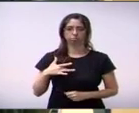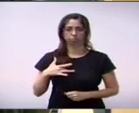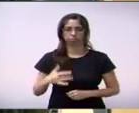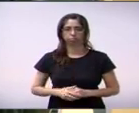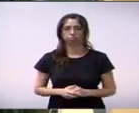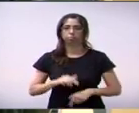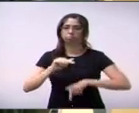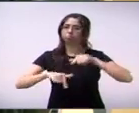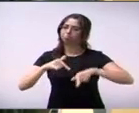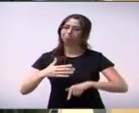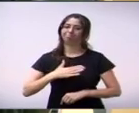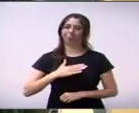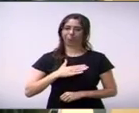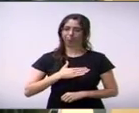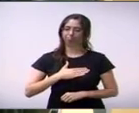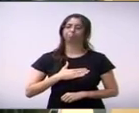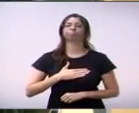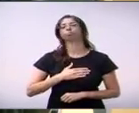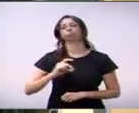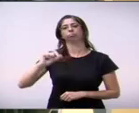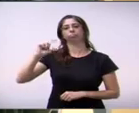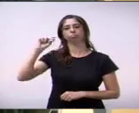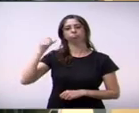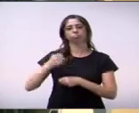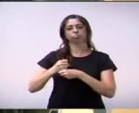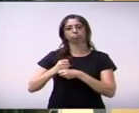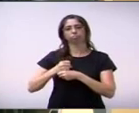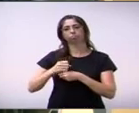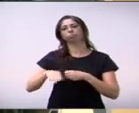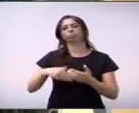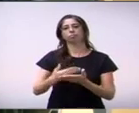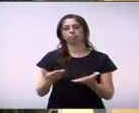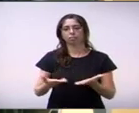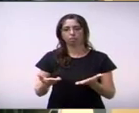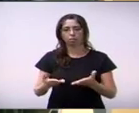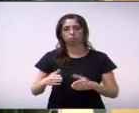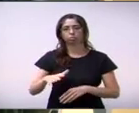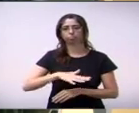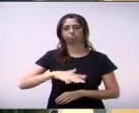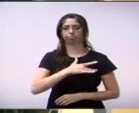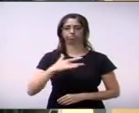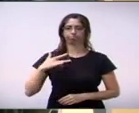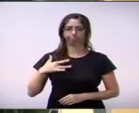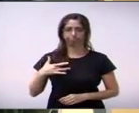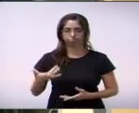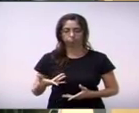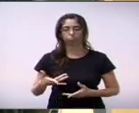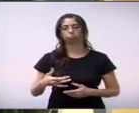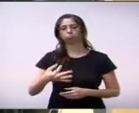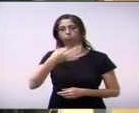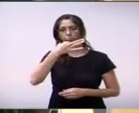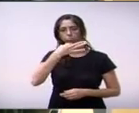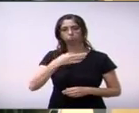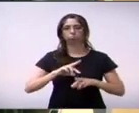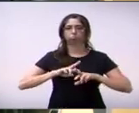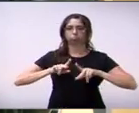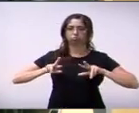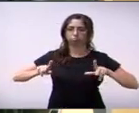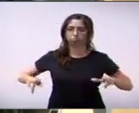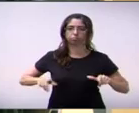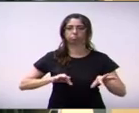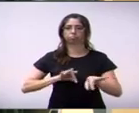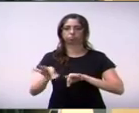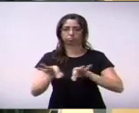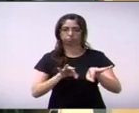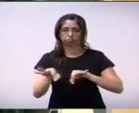do meu trabalho que eu venho fazendo junto à área da saúde, principalmente, várias indicações, vários projetos, pedir de